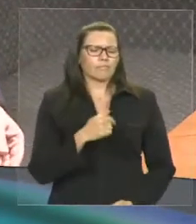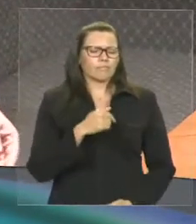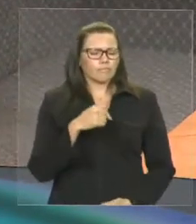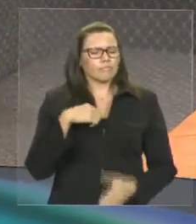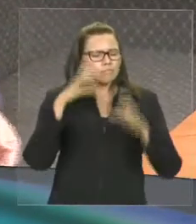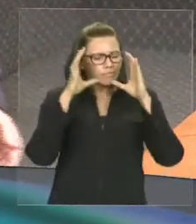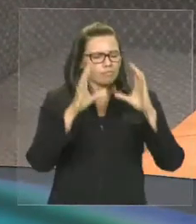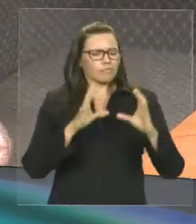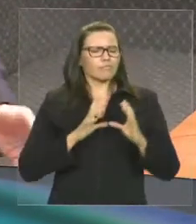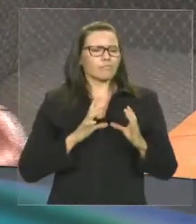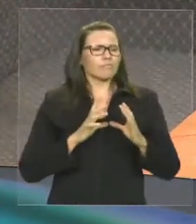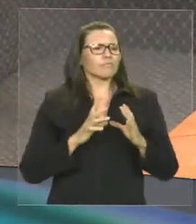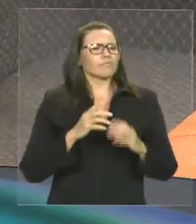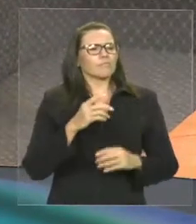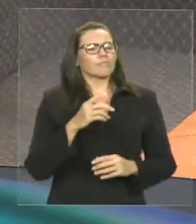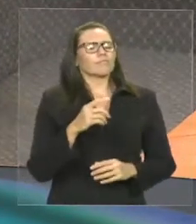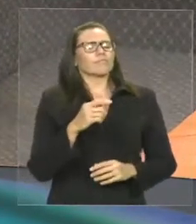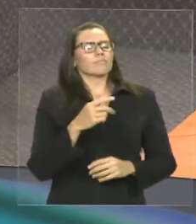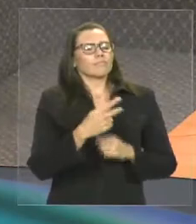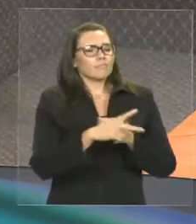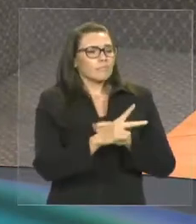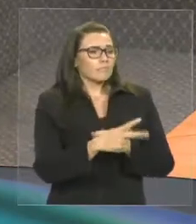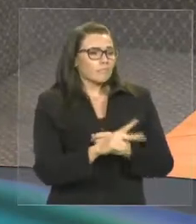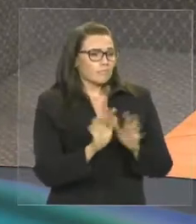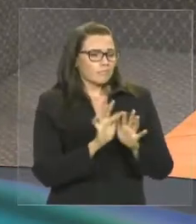notas, que em momento nenhum acusei ninguém.